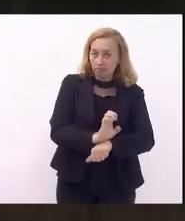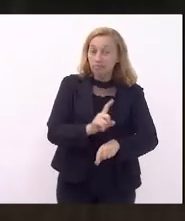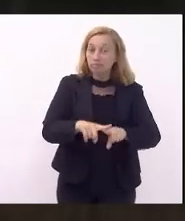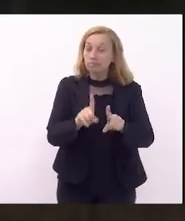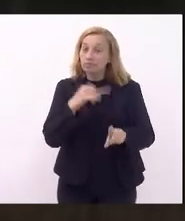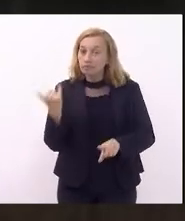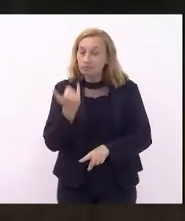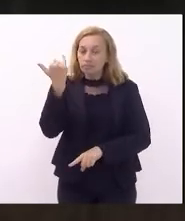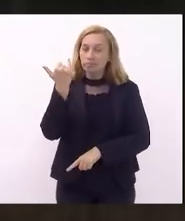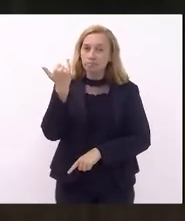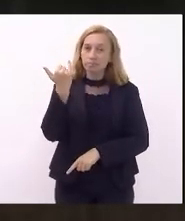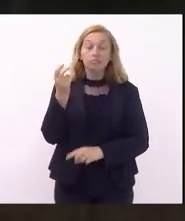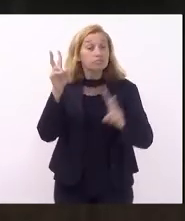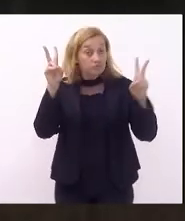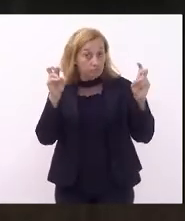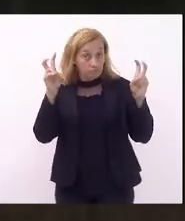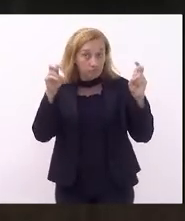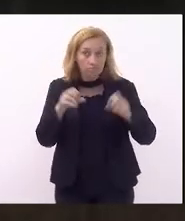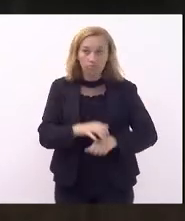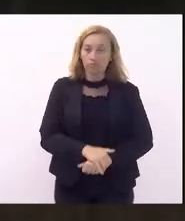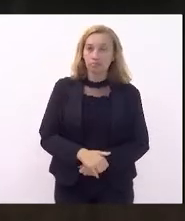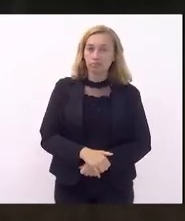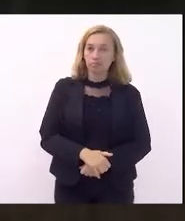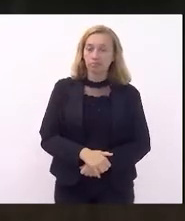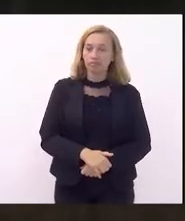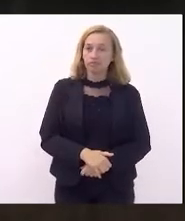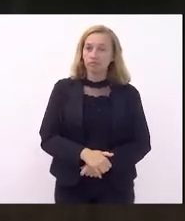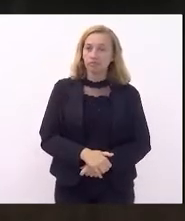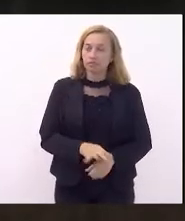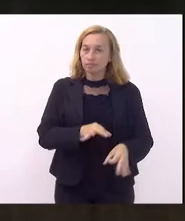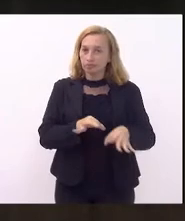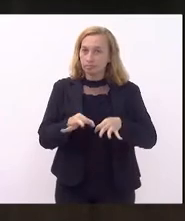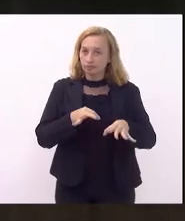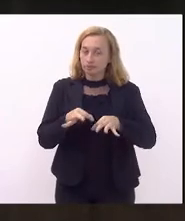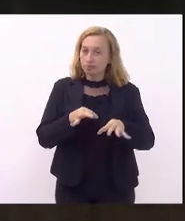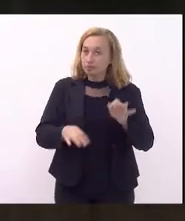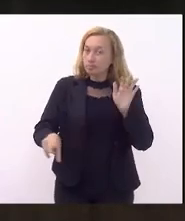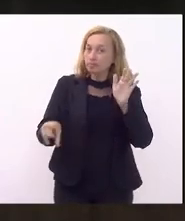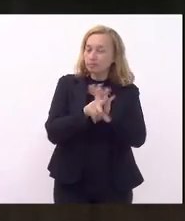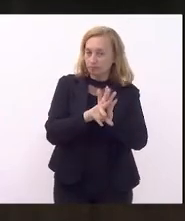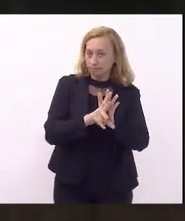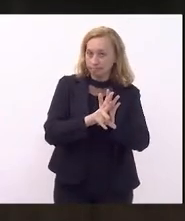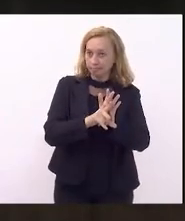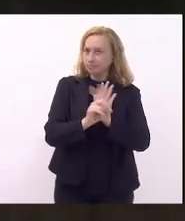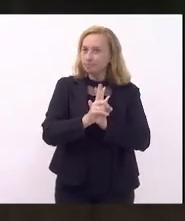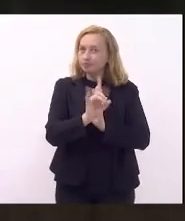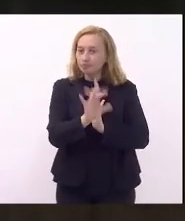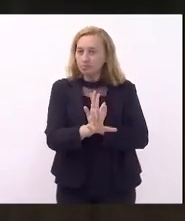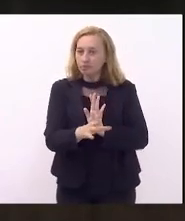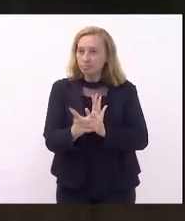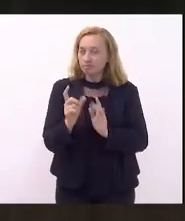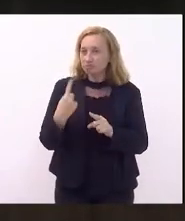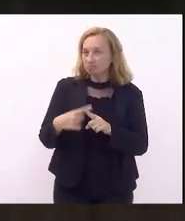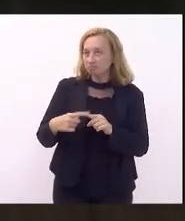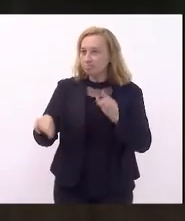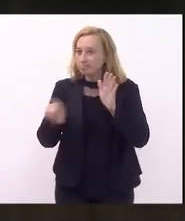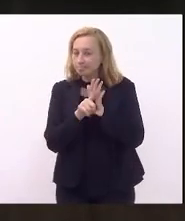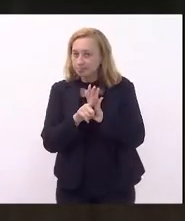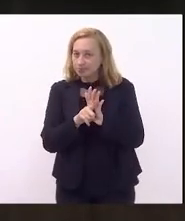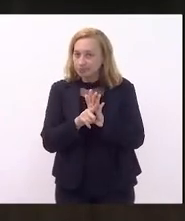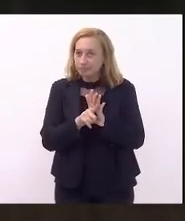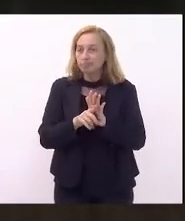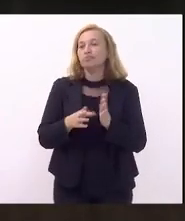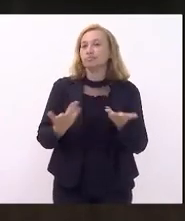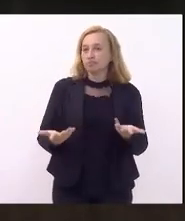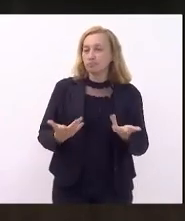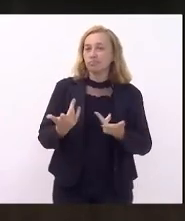importante que a matéria seja disciplinada por lei, não apenas porque a lei, as leis costumam